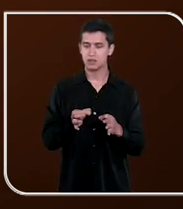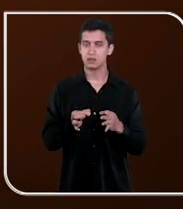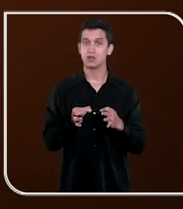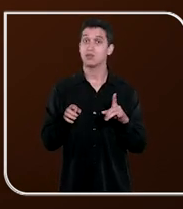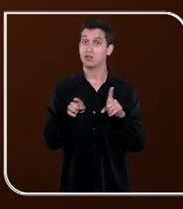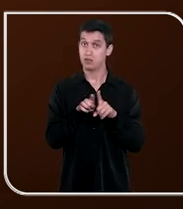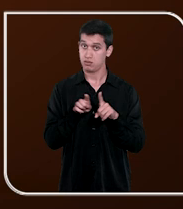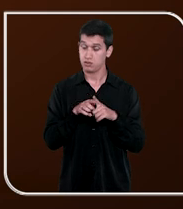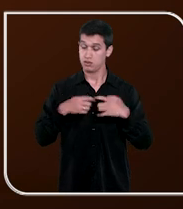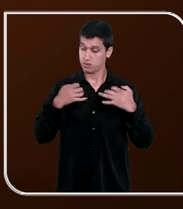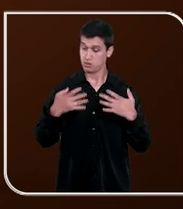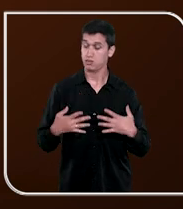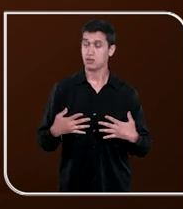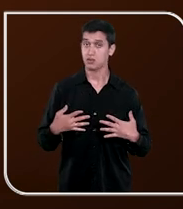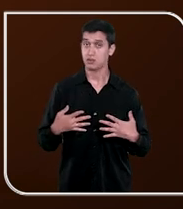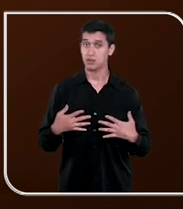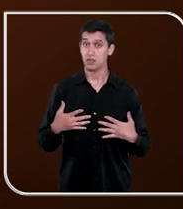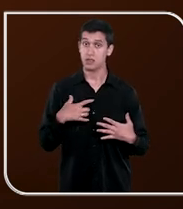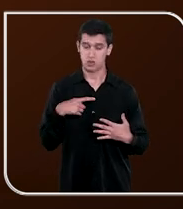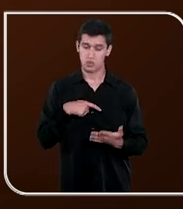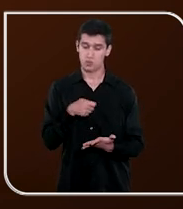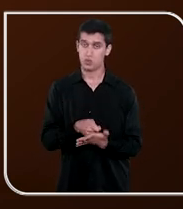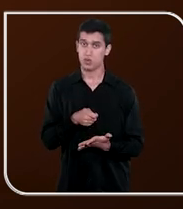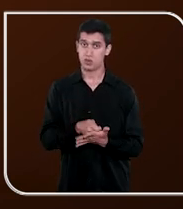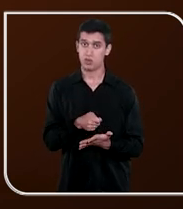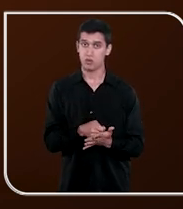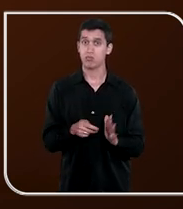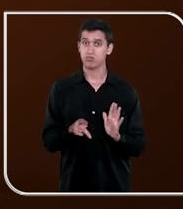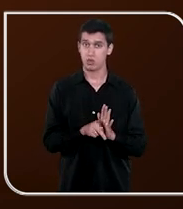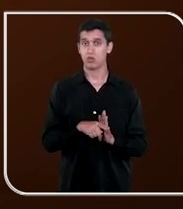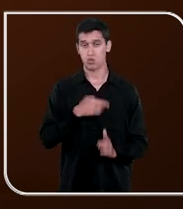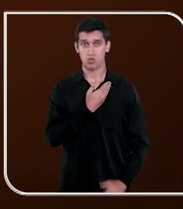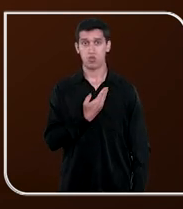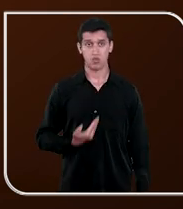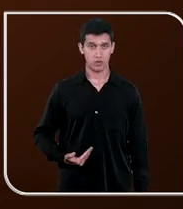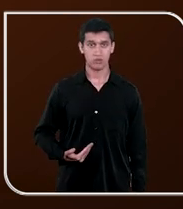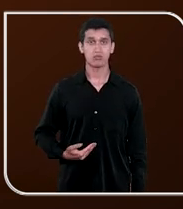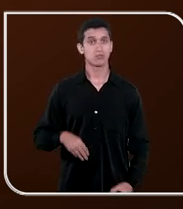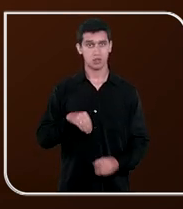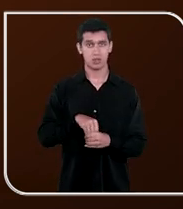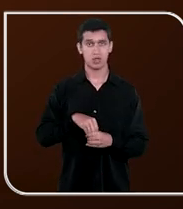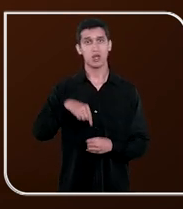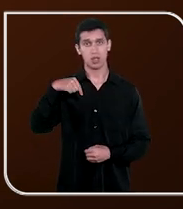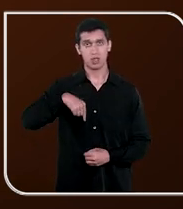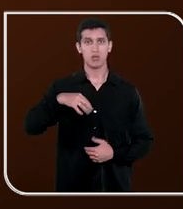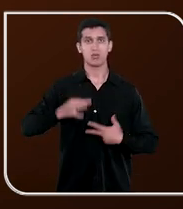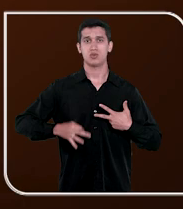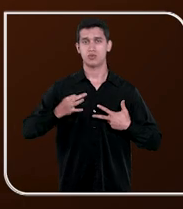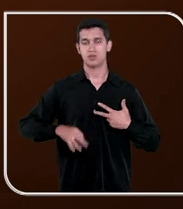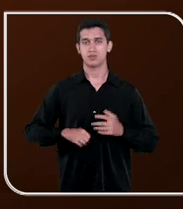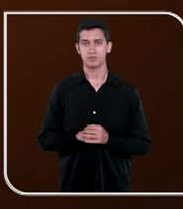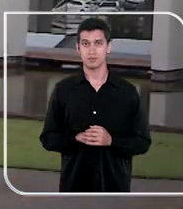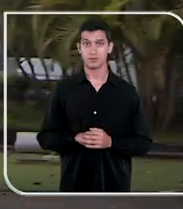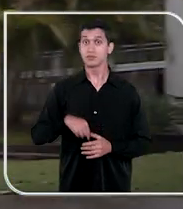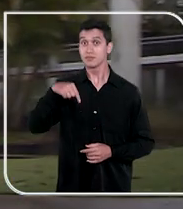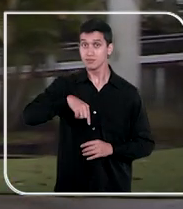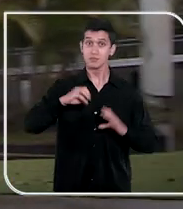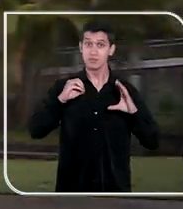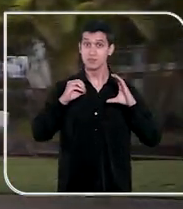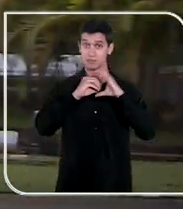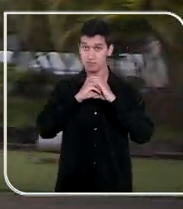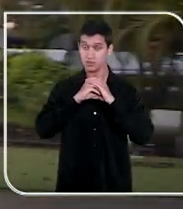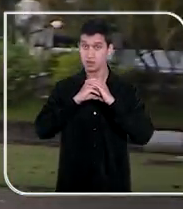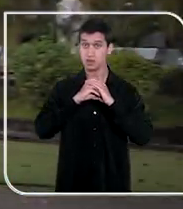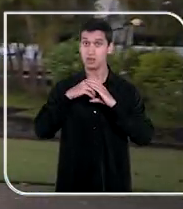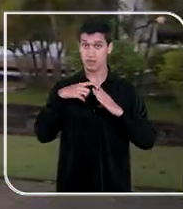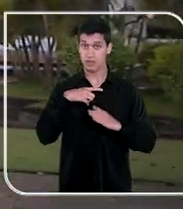efetiva e pressupõem uma obrigação por parte do Estado. Aqui o poder judiciário. Por